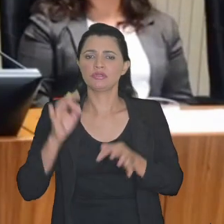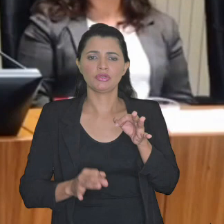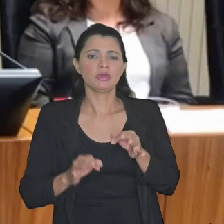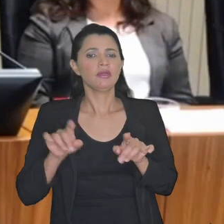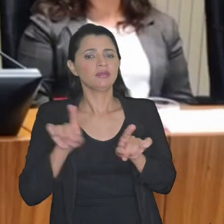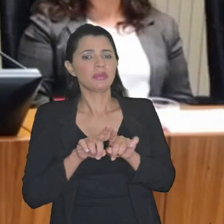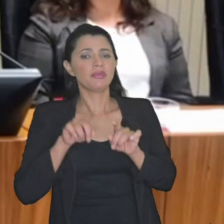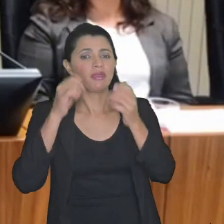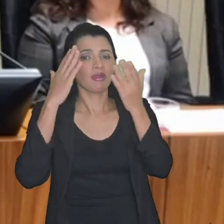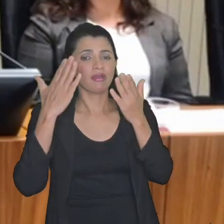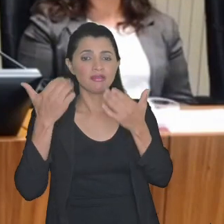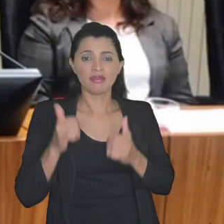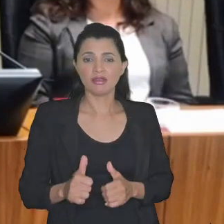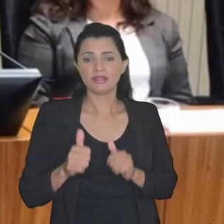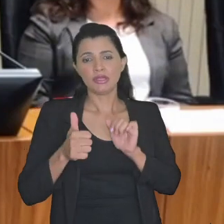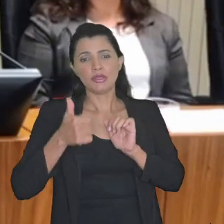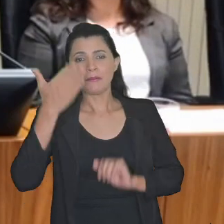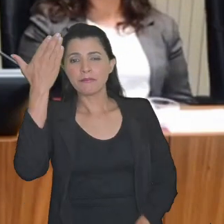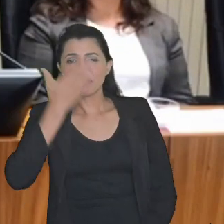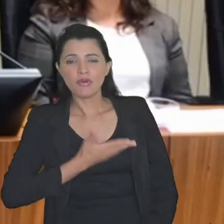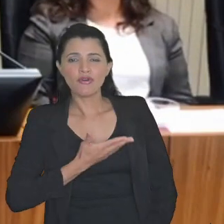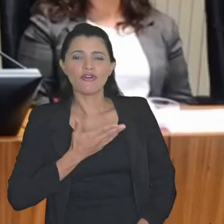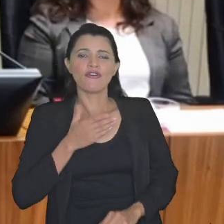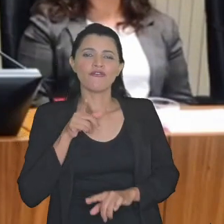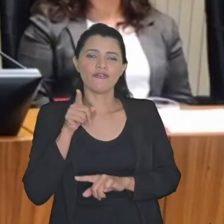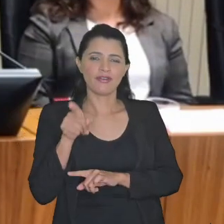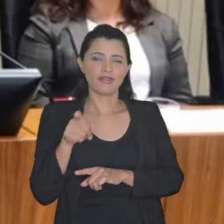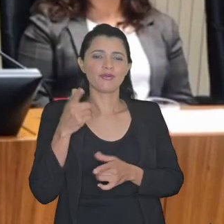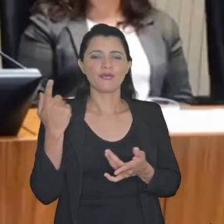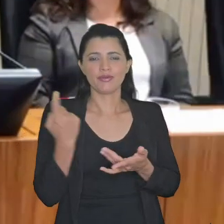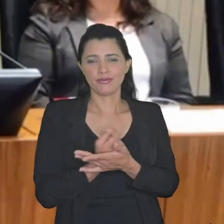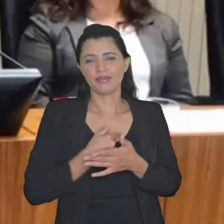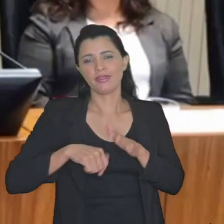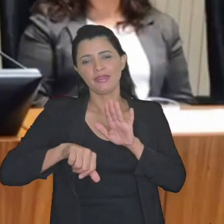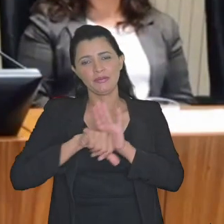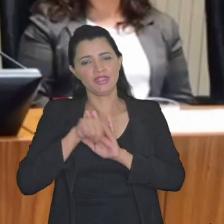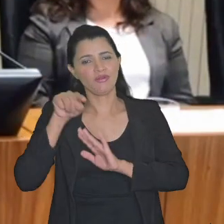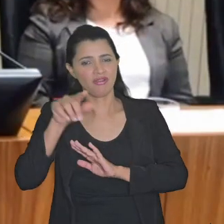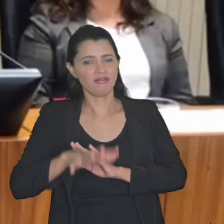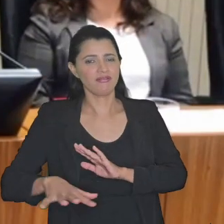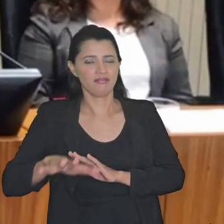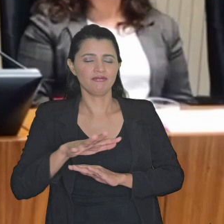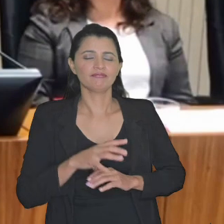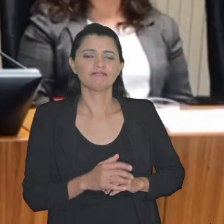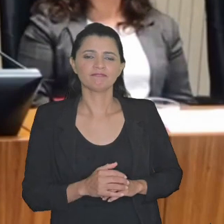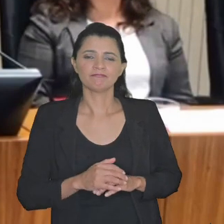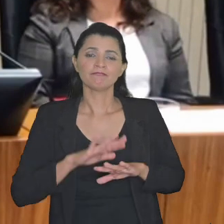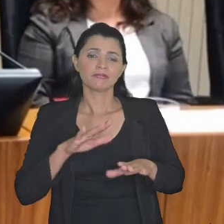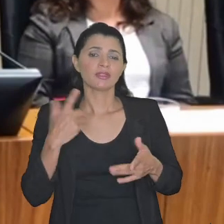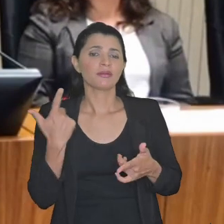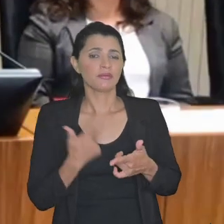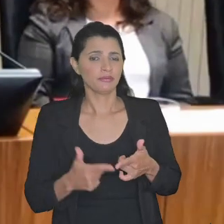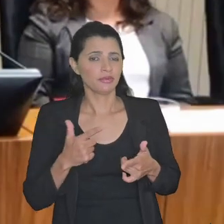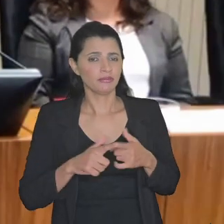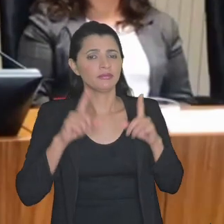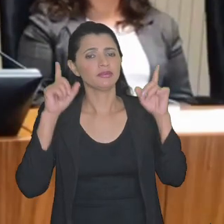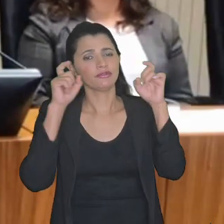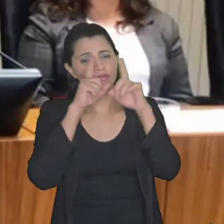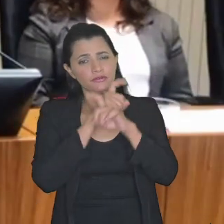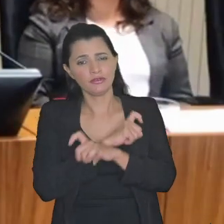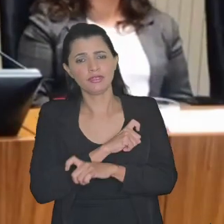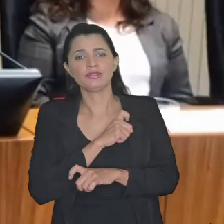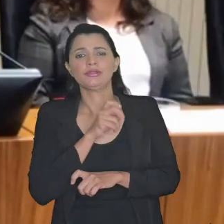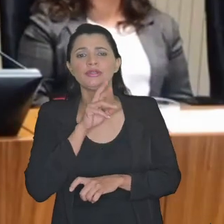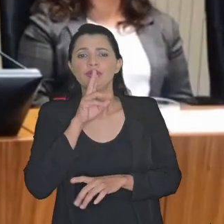relevância jurídica e até análise de prova no caso da turma criminal mas é um